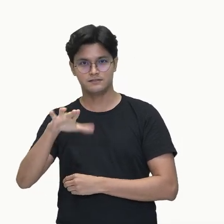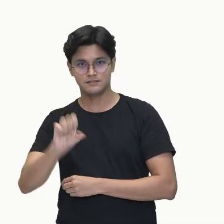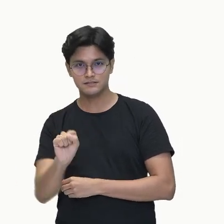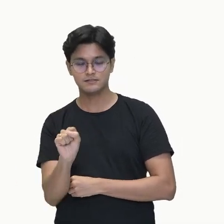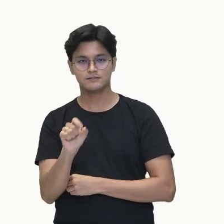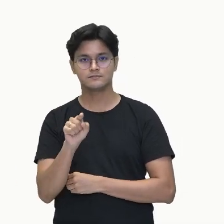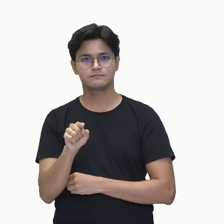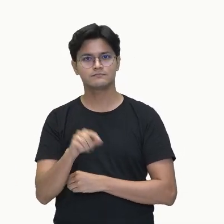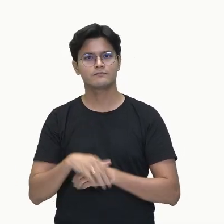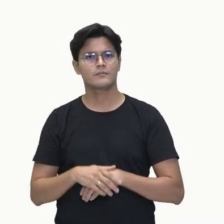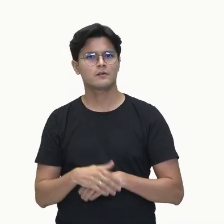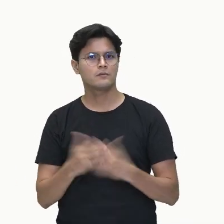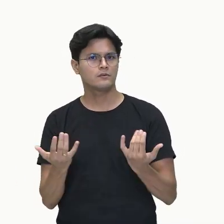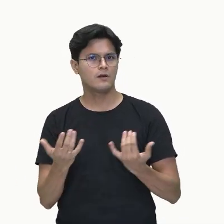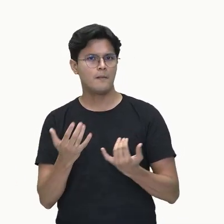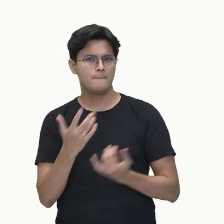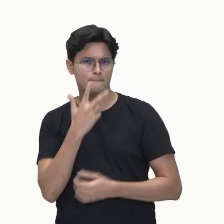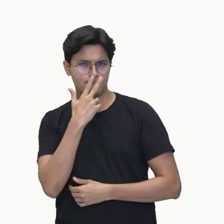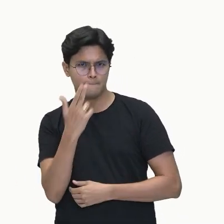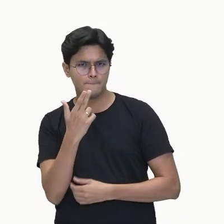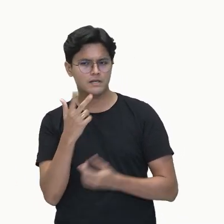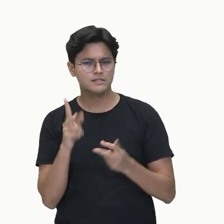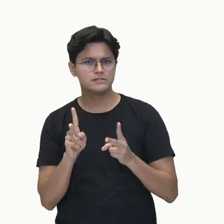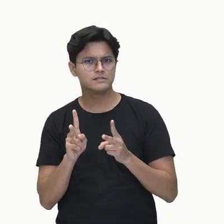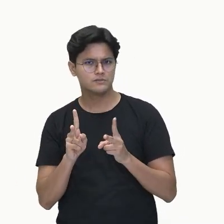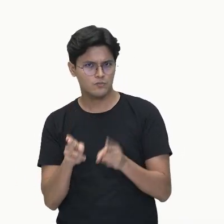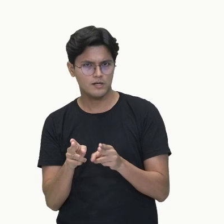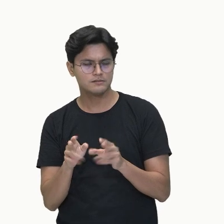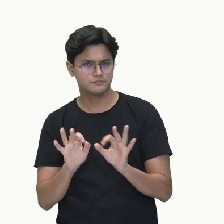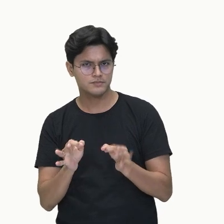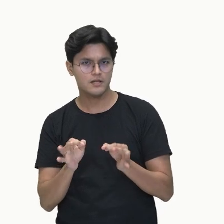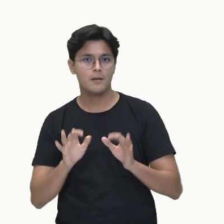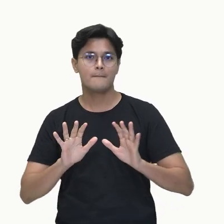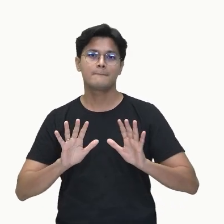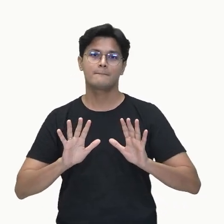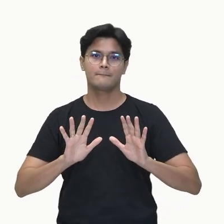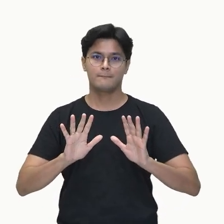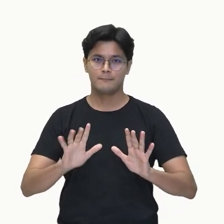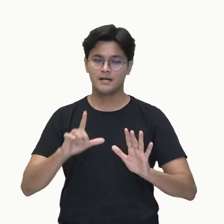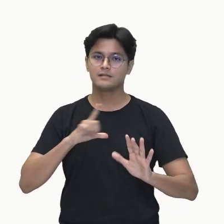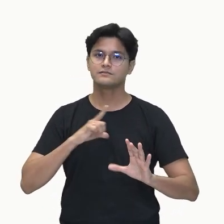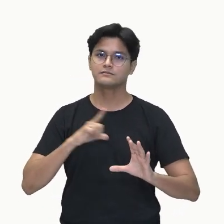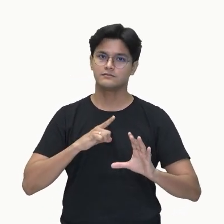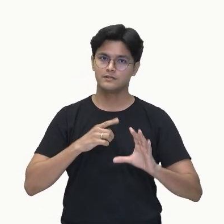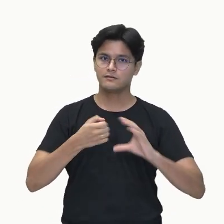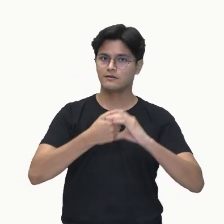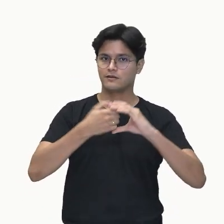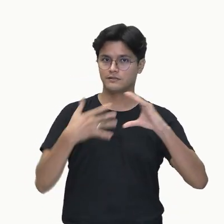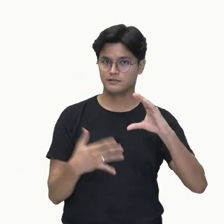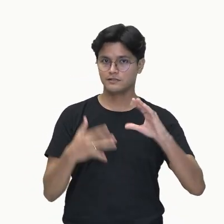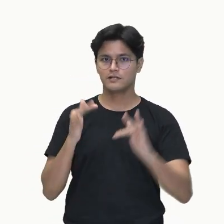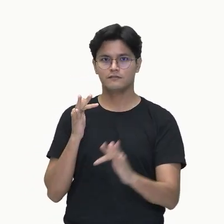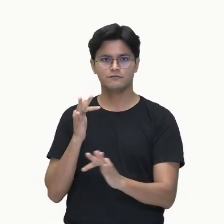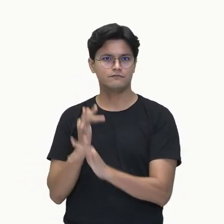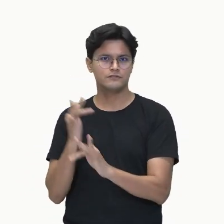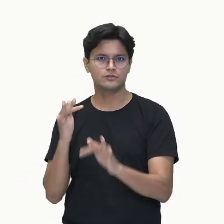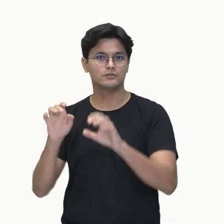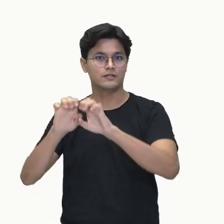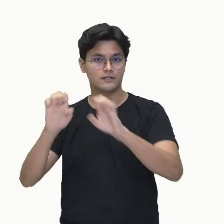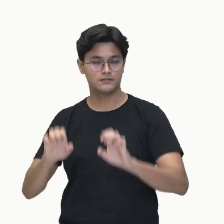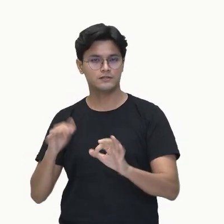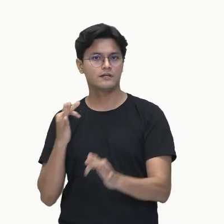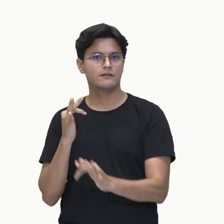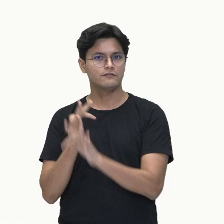Parece iguais esses compostos orgânicos, mas as propriedades físicas e químicas deles são